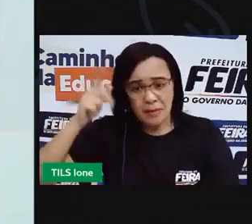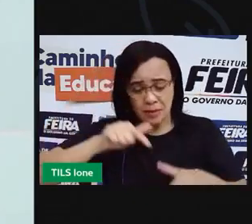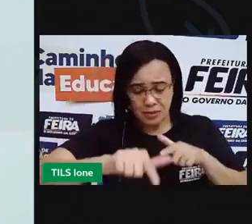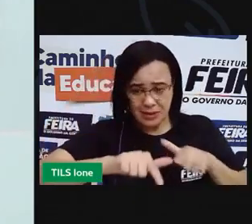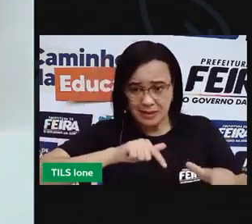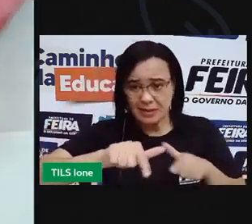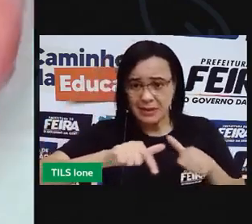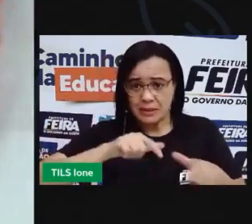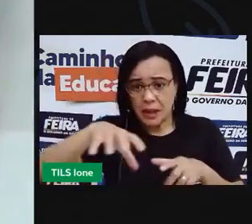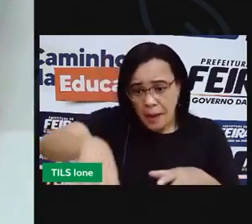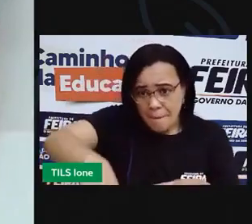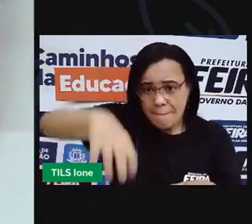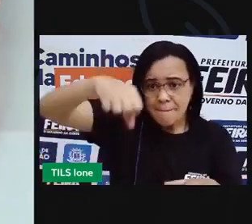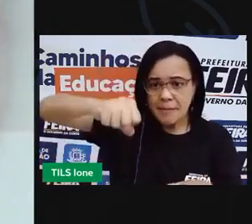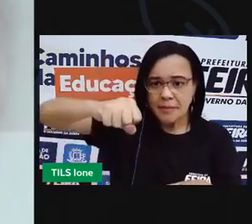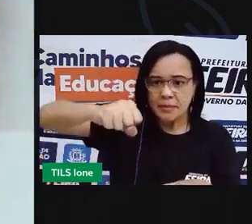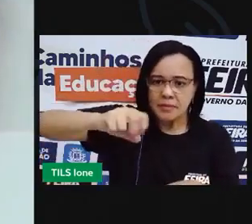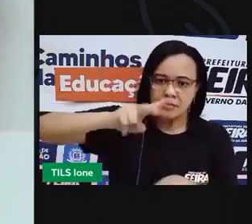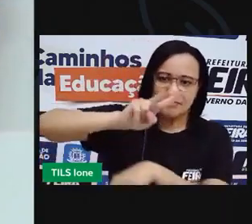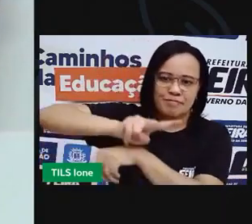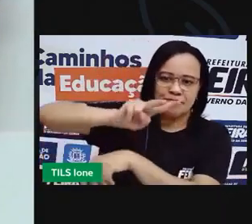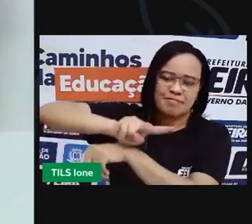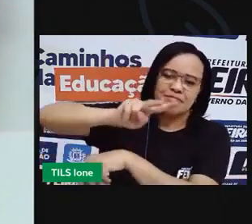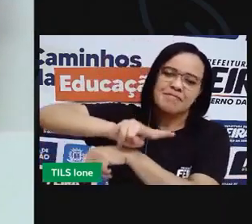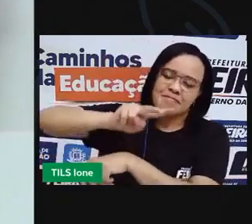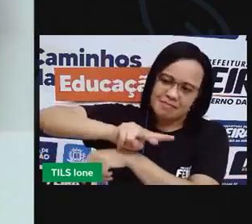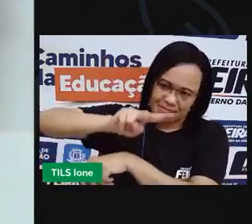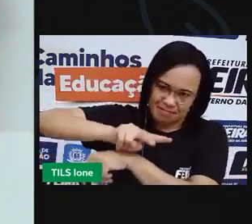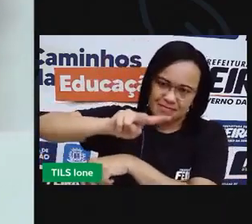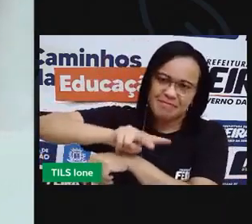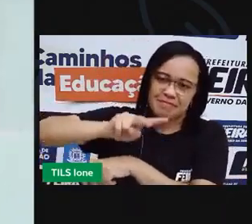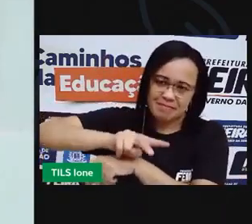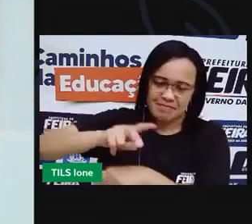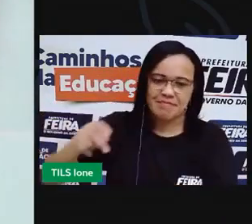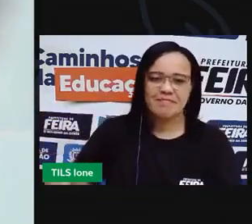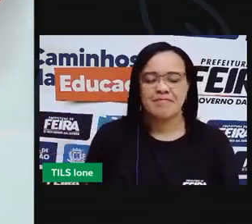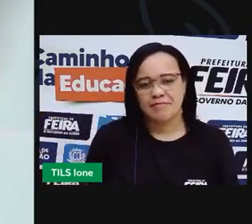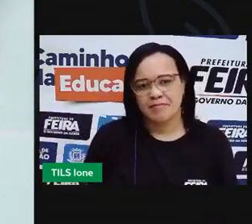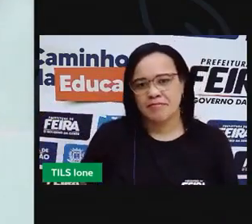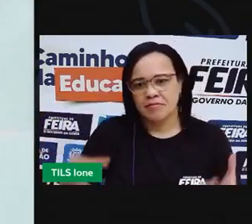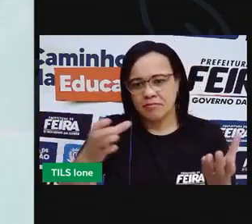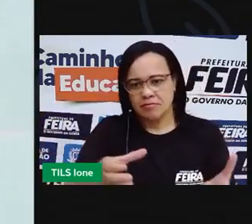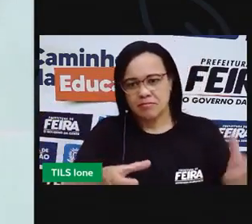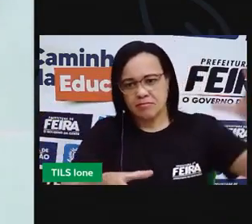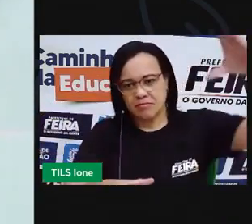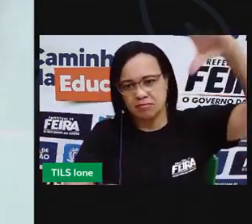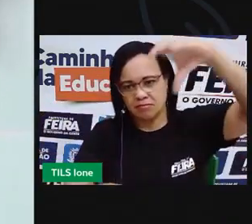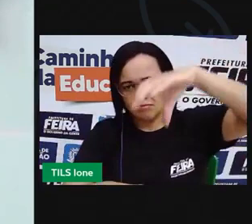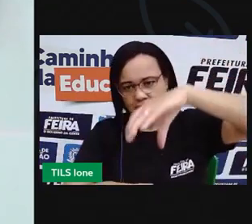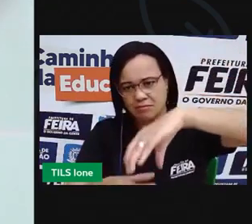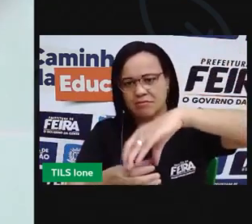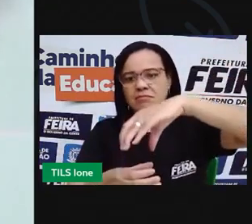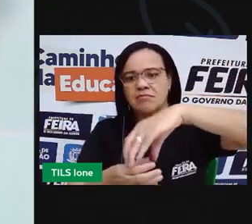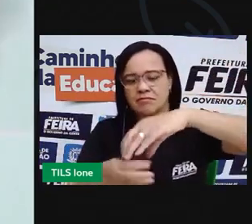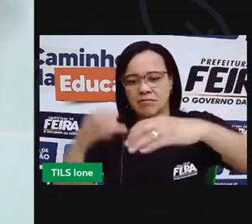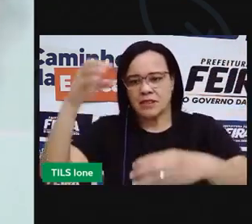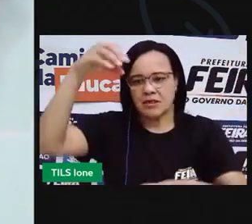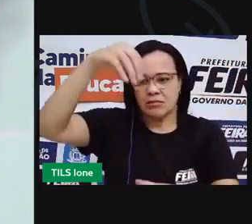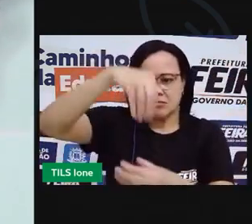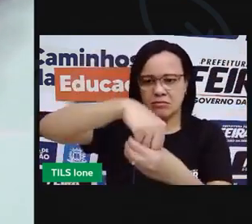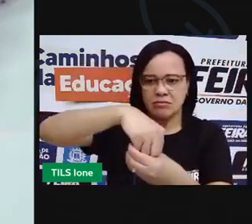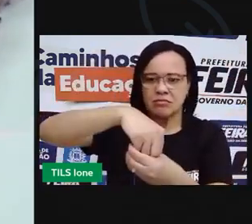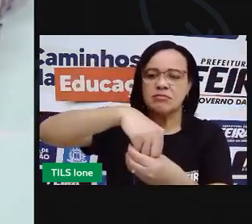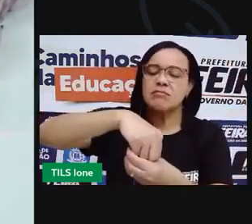e aí com essa parte superior da garrafa você vem aqui ó coloca